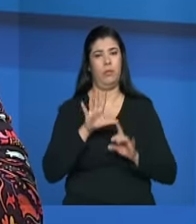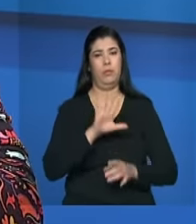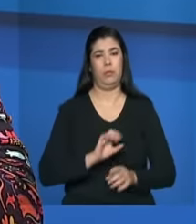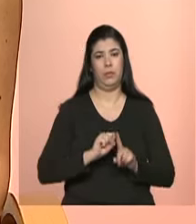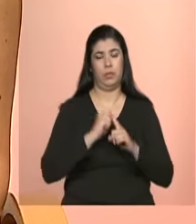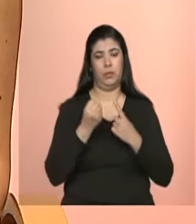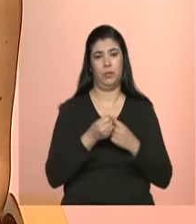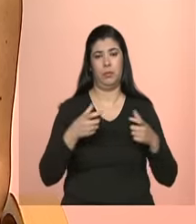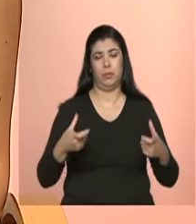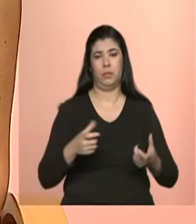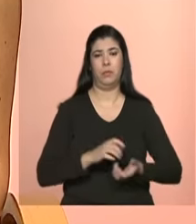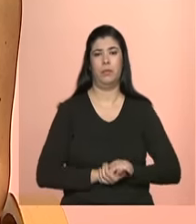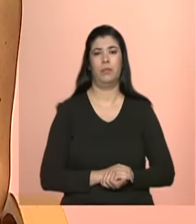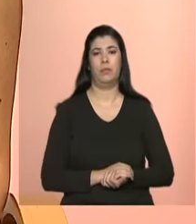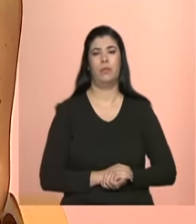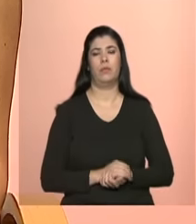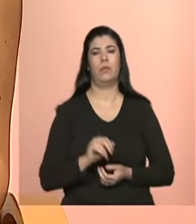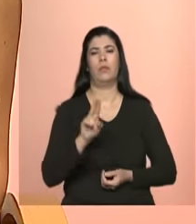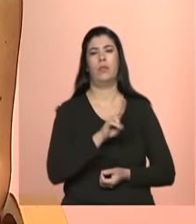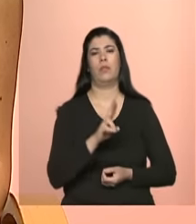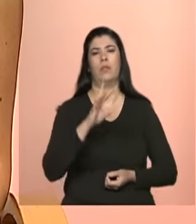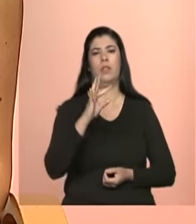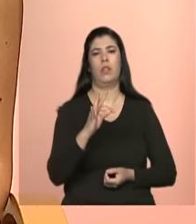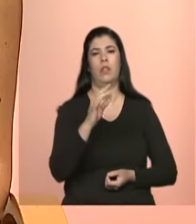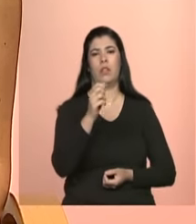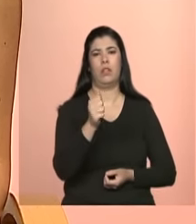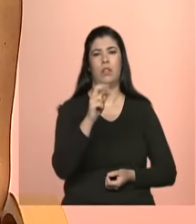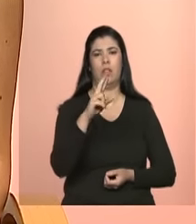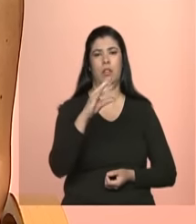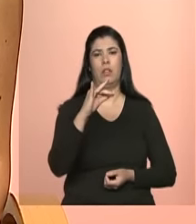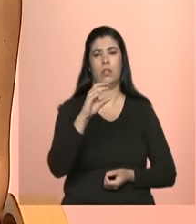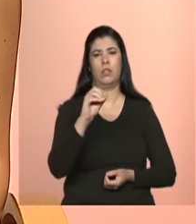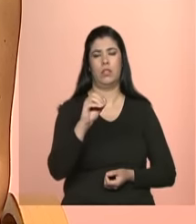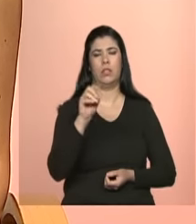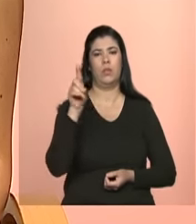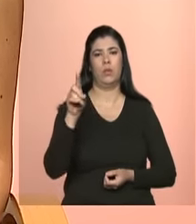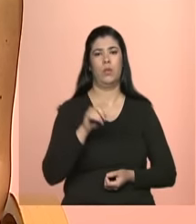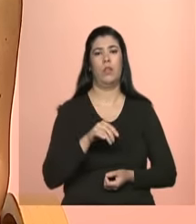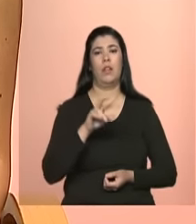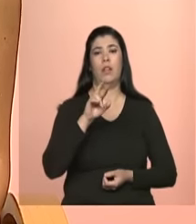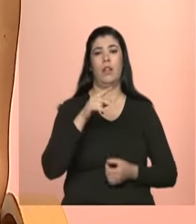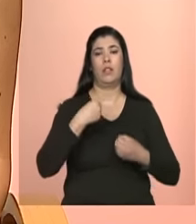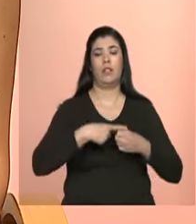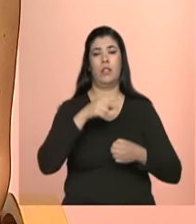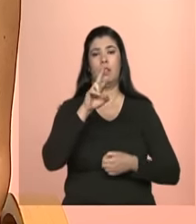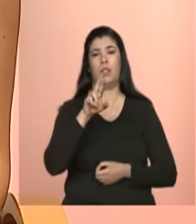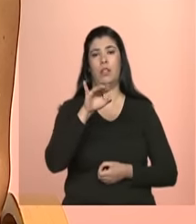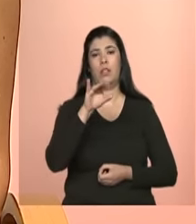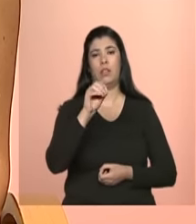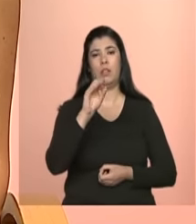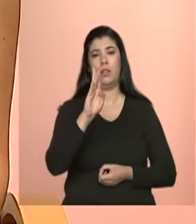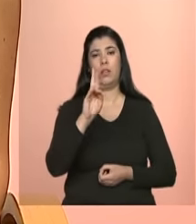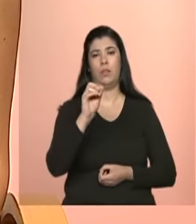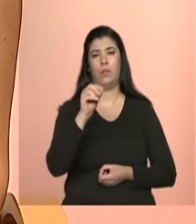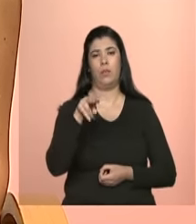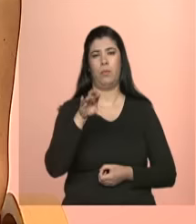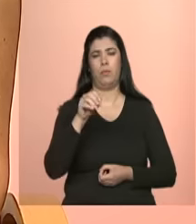o Tarcísio Gonçalves de Rio Branco ele questiona eu ainda não entendi se esses